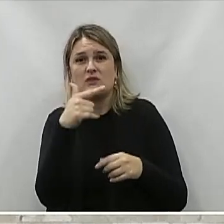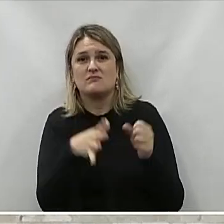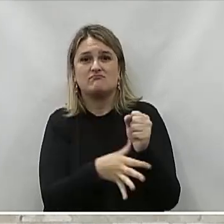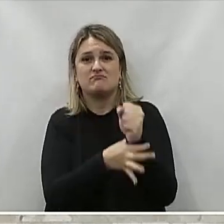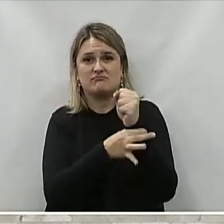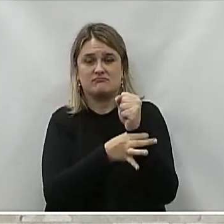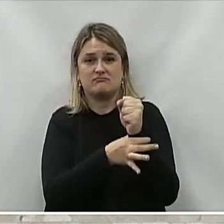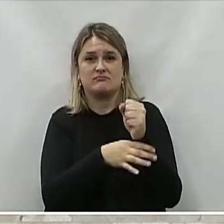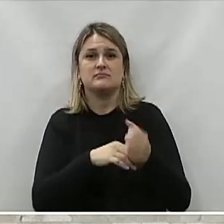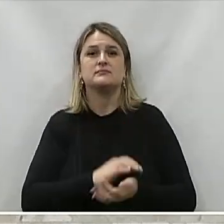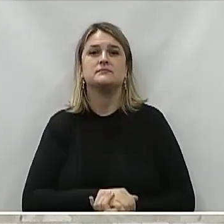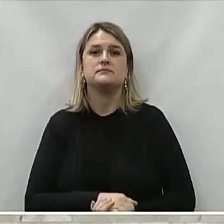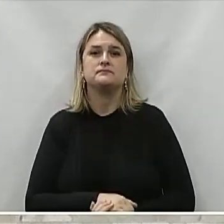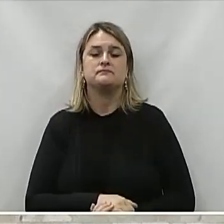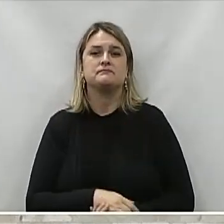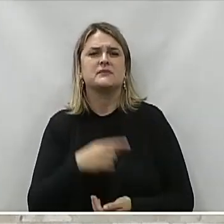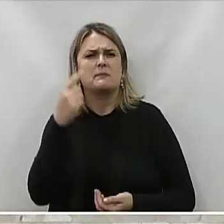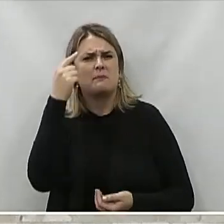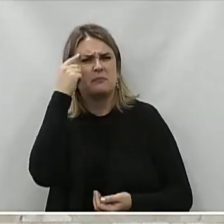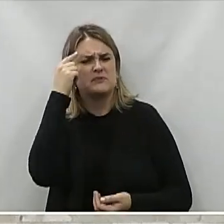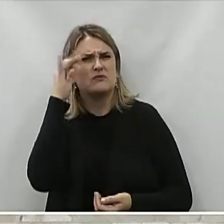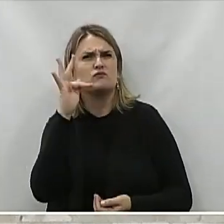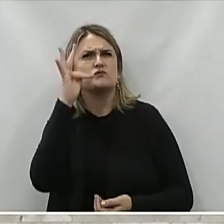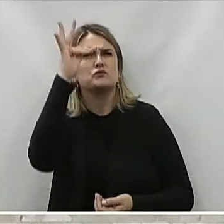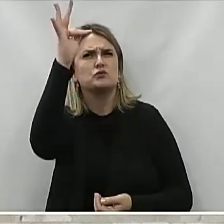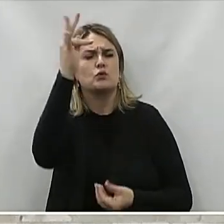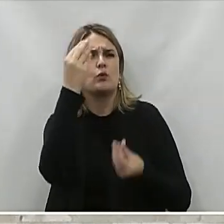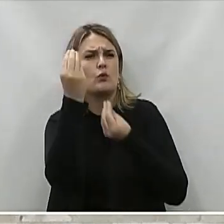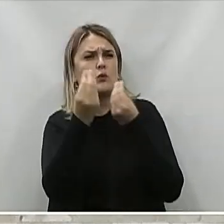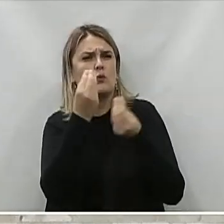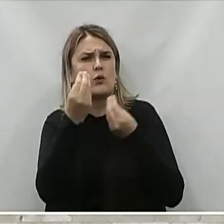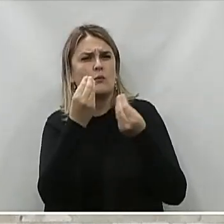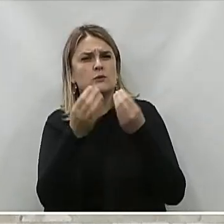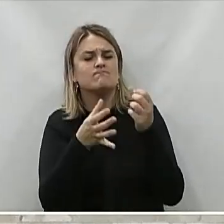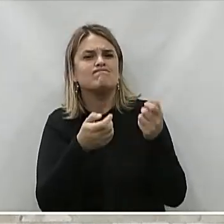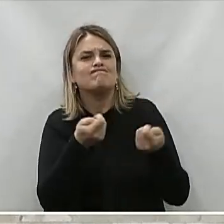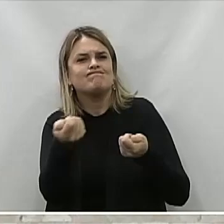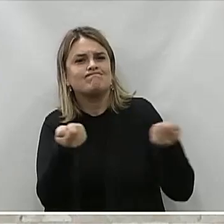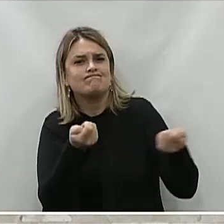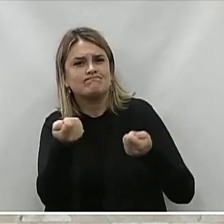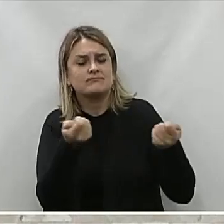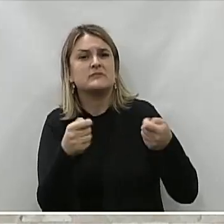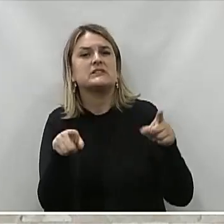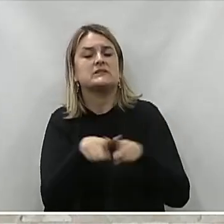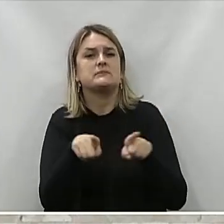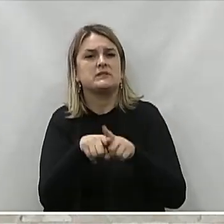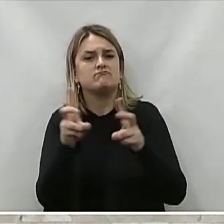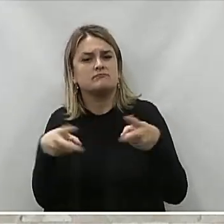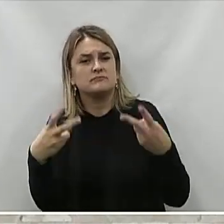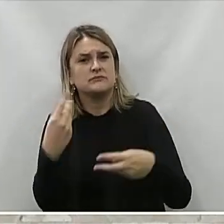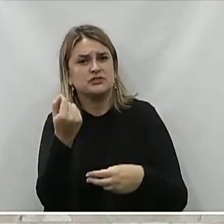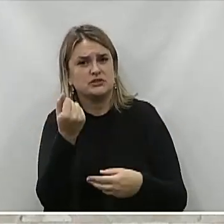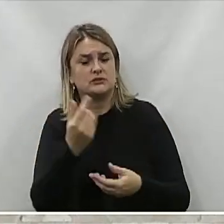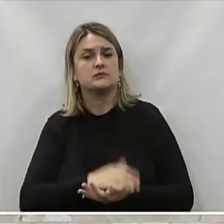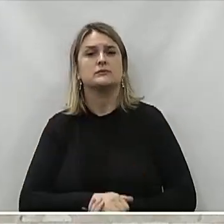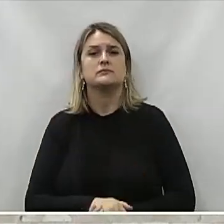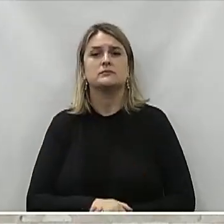criminosos E doentes mentais Pensando também Em mecanismos Para angariar Fundos Para financiar Tais medidas